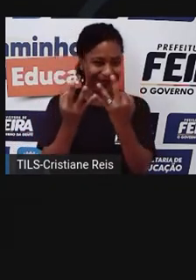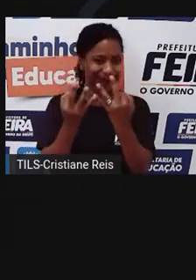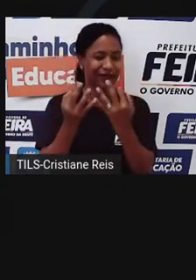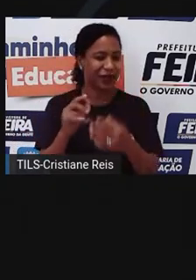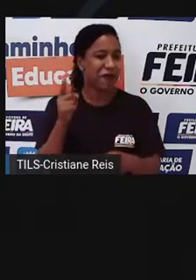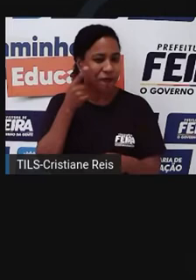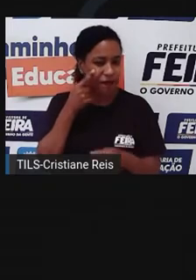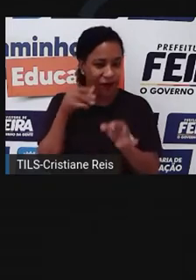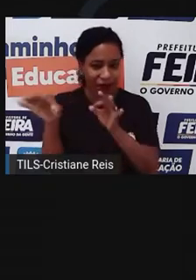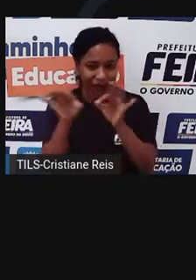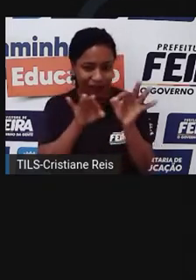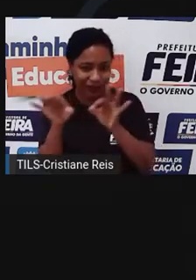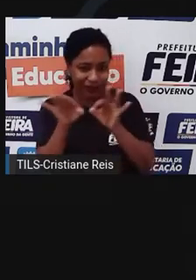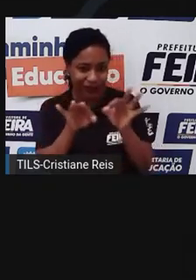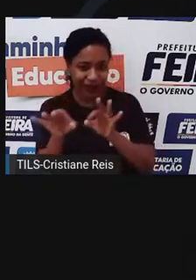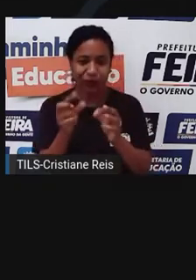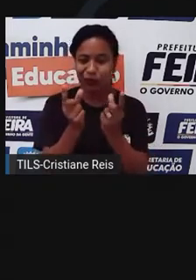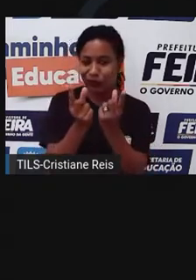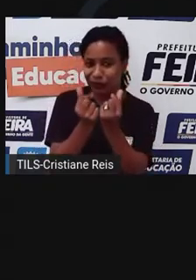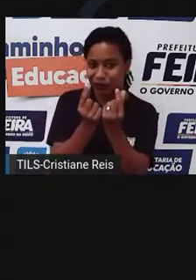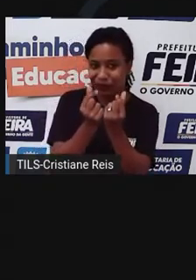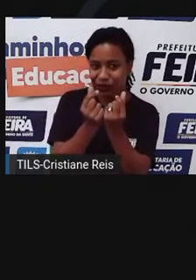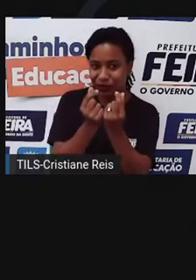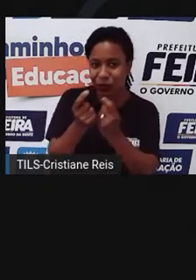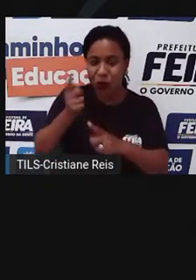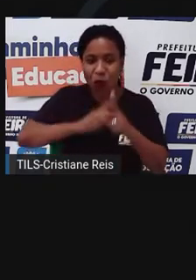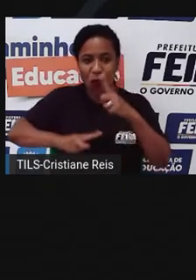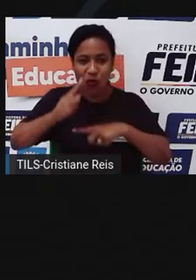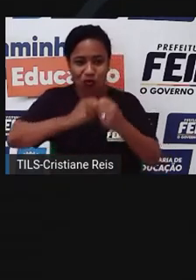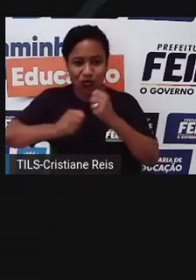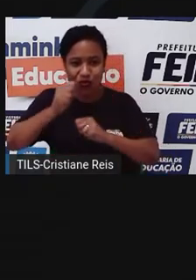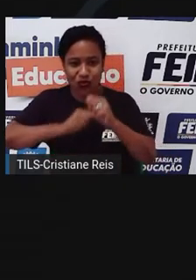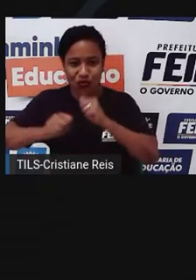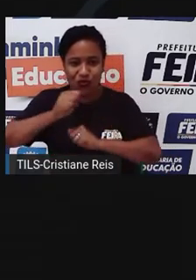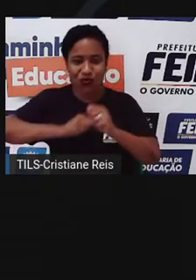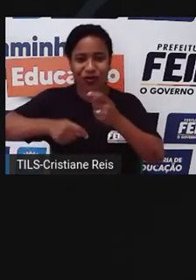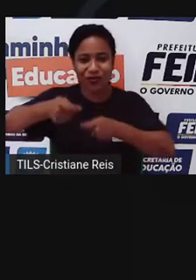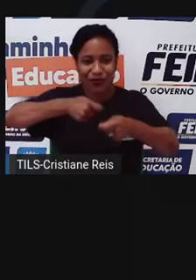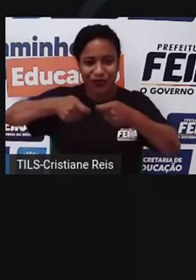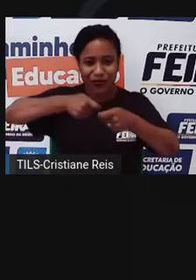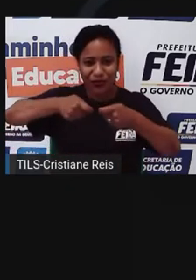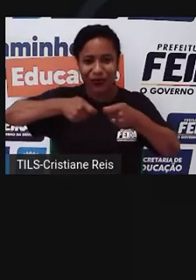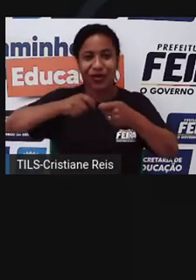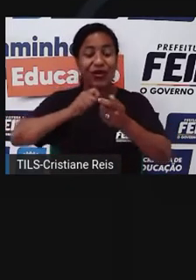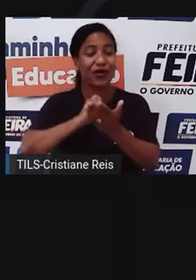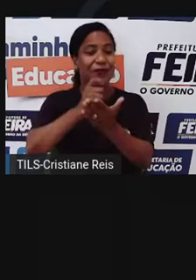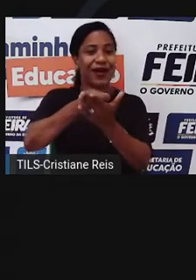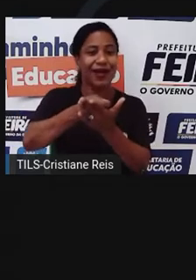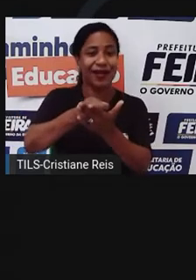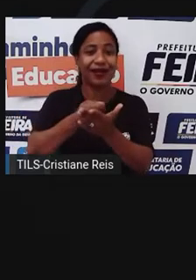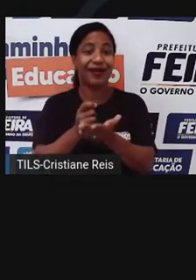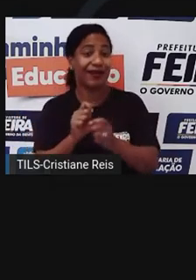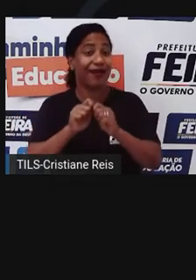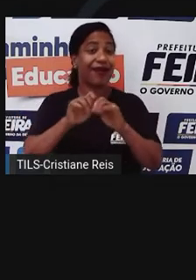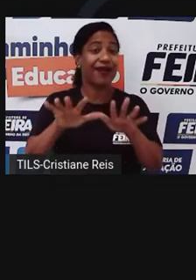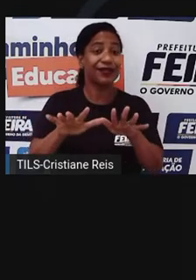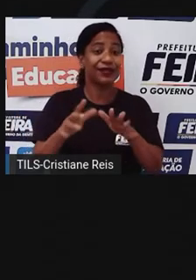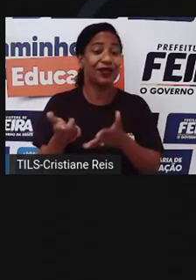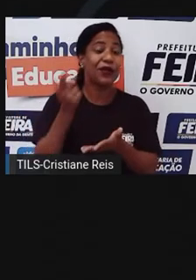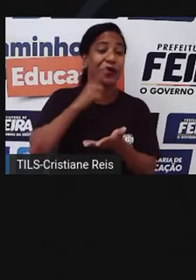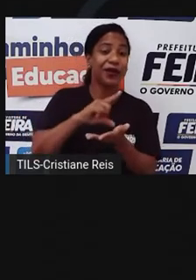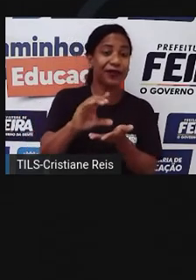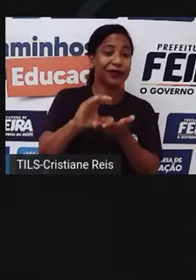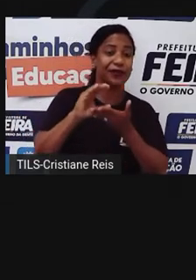de organizar e planejar o dinheiro que a gente tem com controle de quanto se ganha e quanto se gasta. Ainda bem que eu sou criança e não preciso me